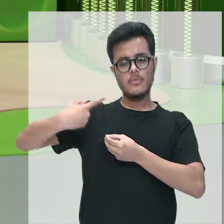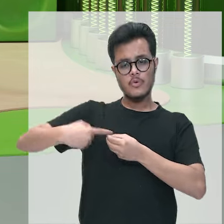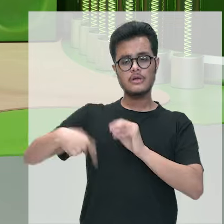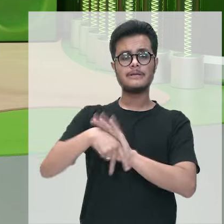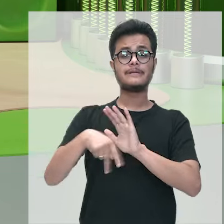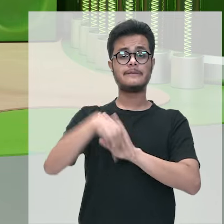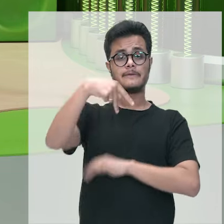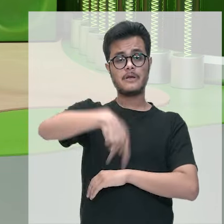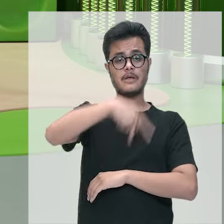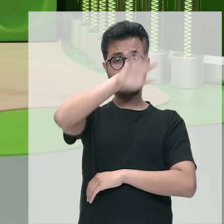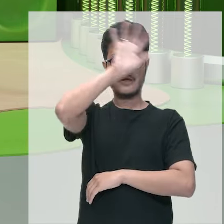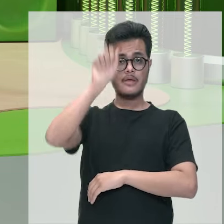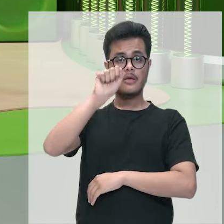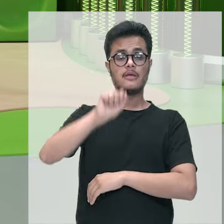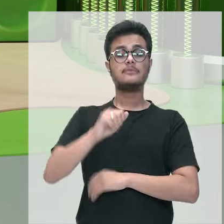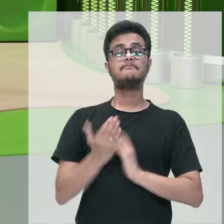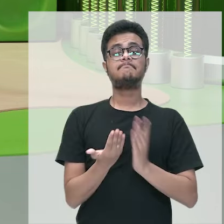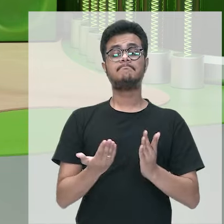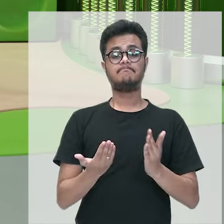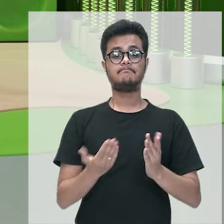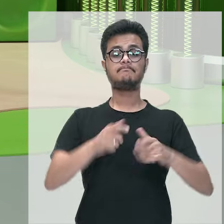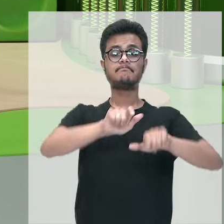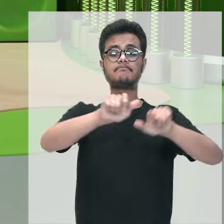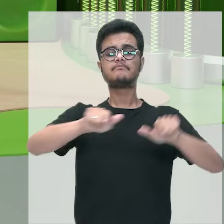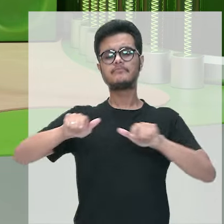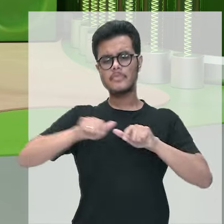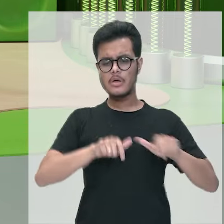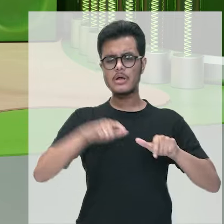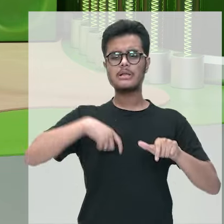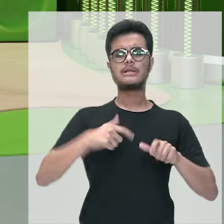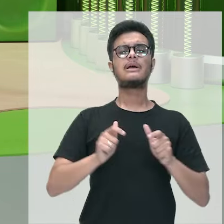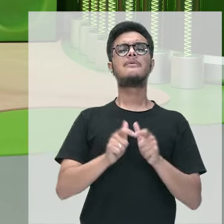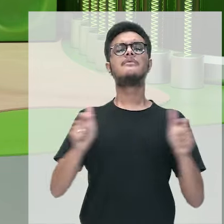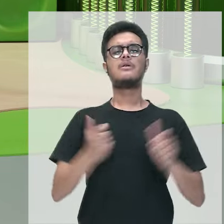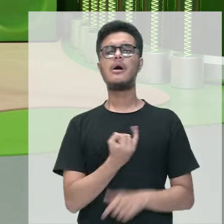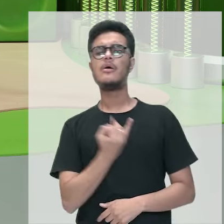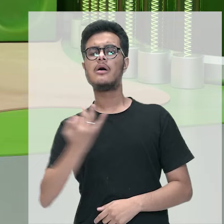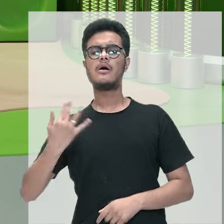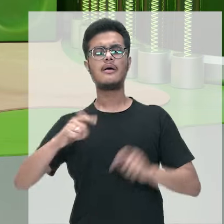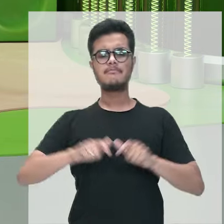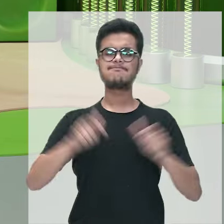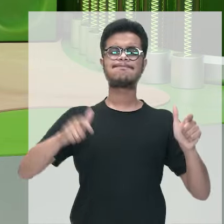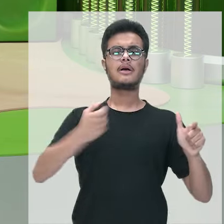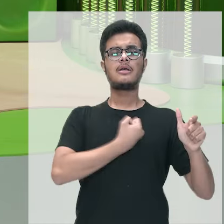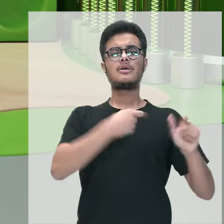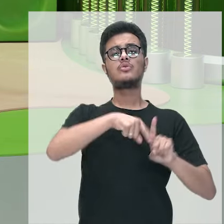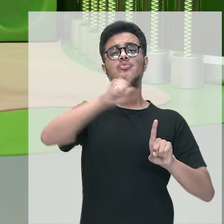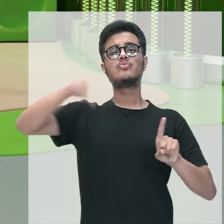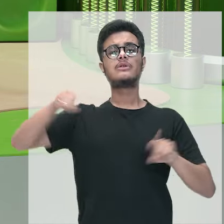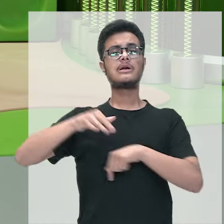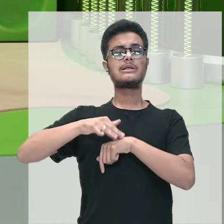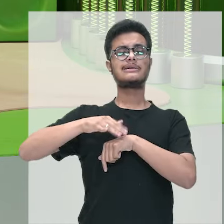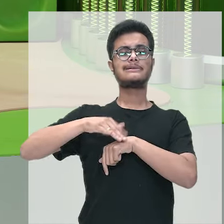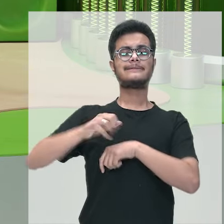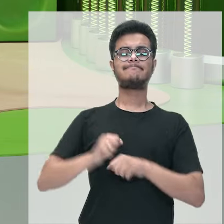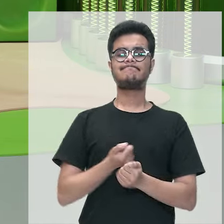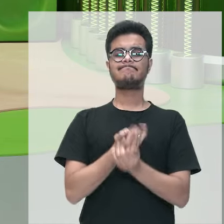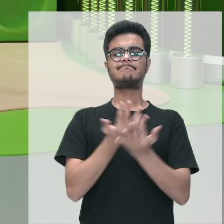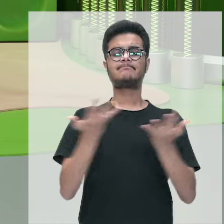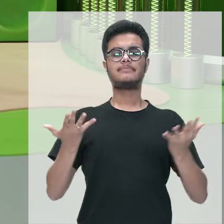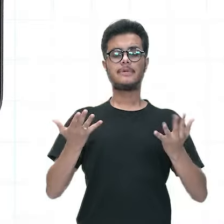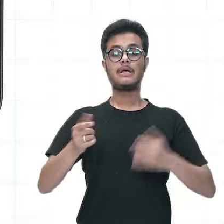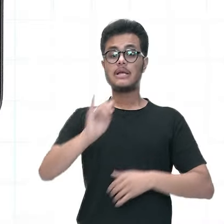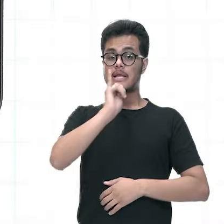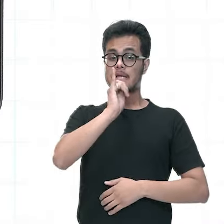aí do estado do Amazonas e muitos deles vão apresentar um aumento nos números de casos. Então, você